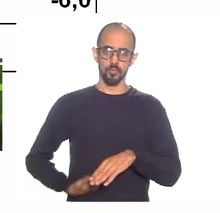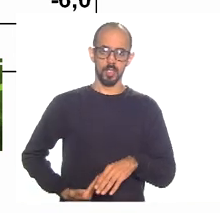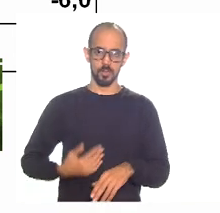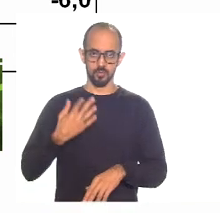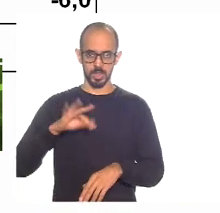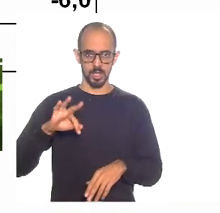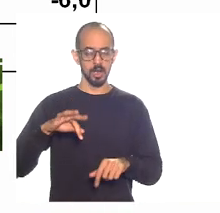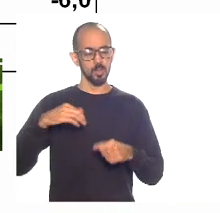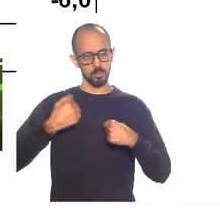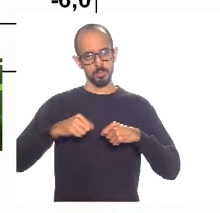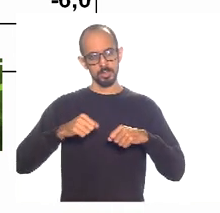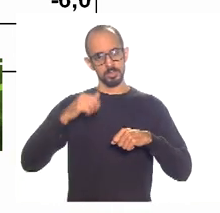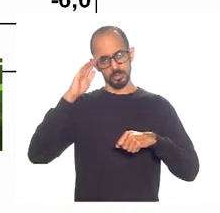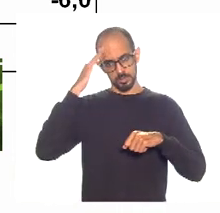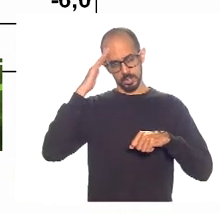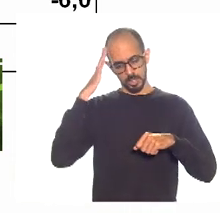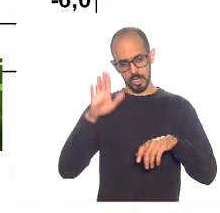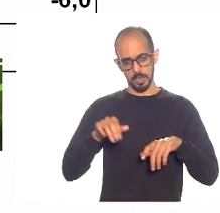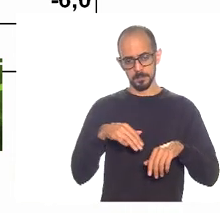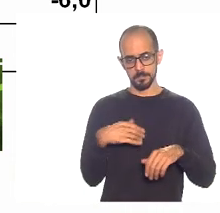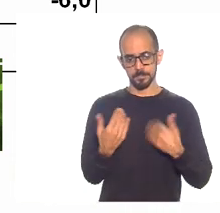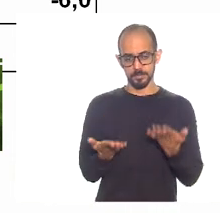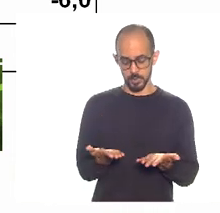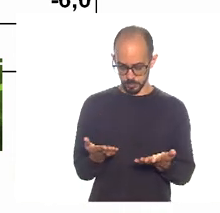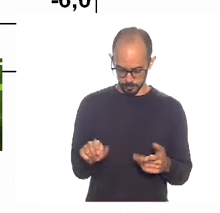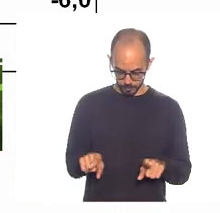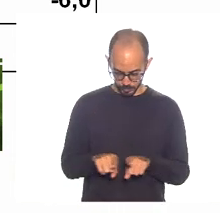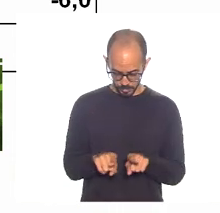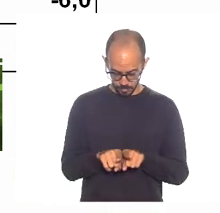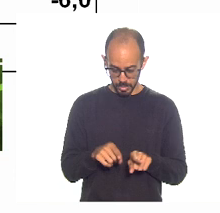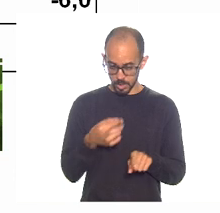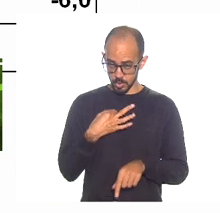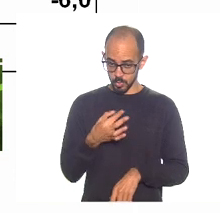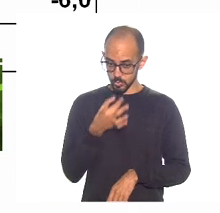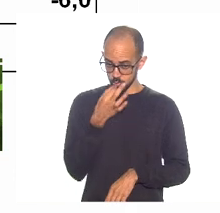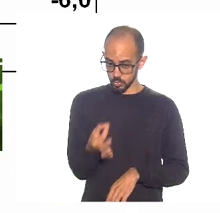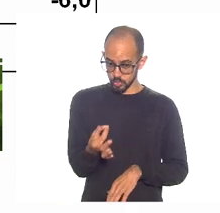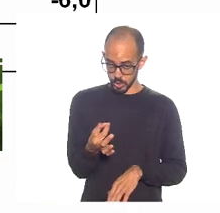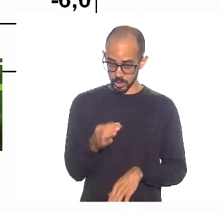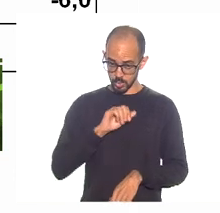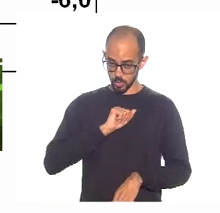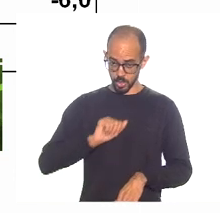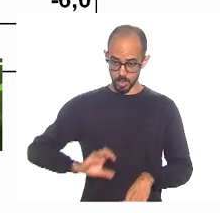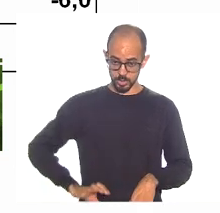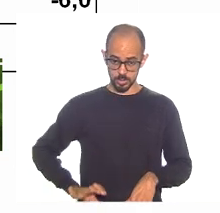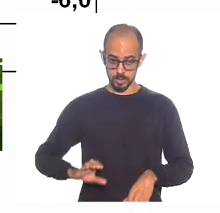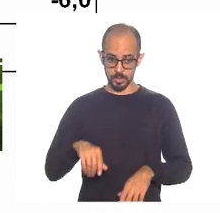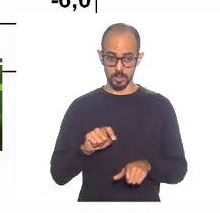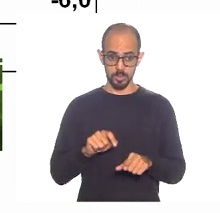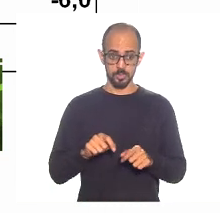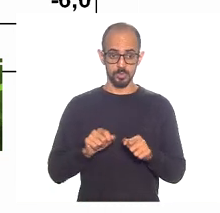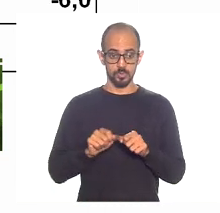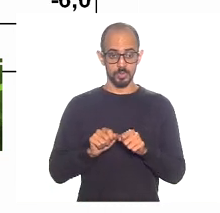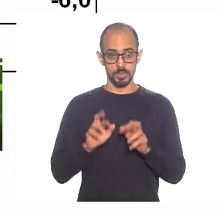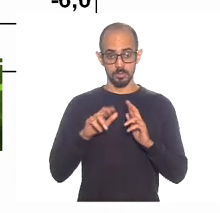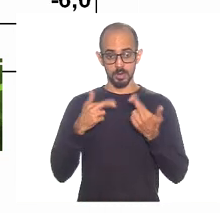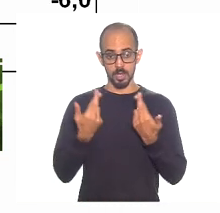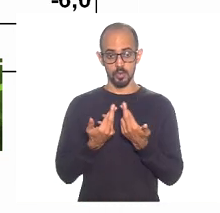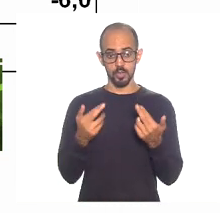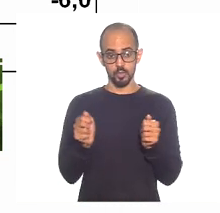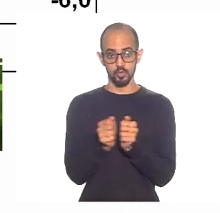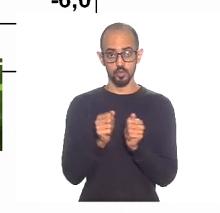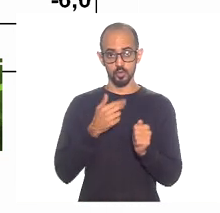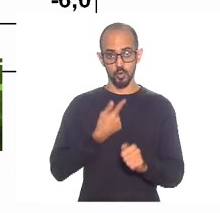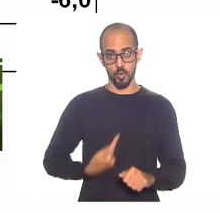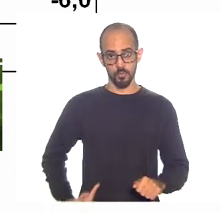em consideração. Inclusive, eu estava sugerindo ao André, a deputada André, a gente fazer uma reunião talvez junto com o governador e